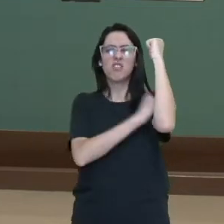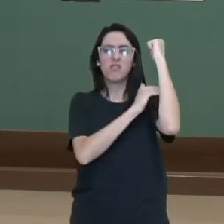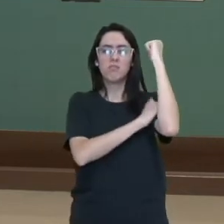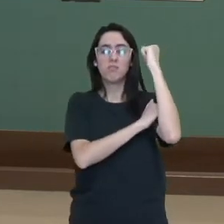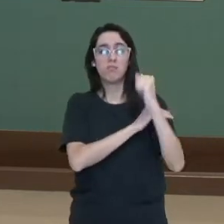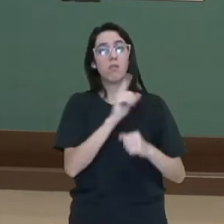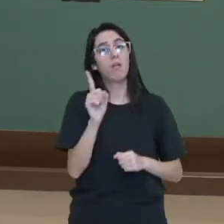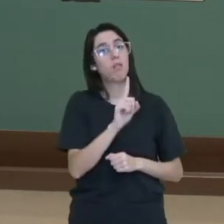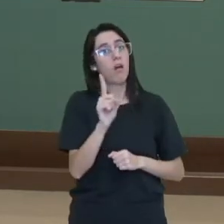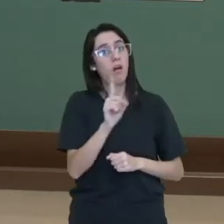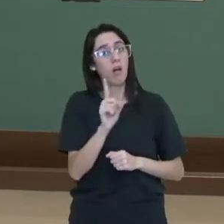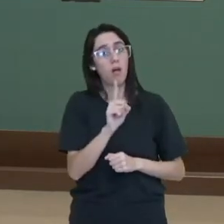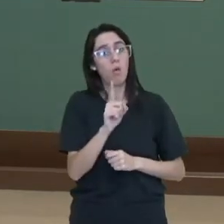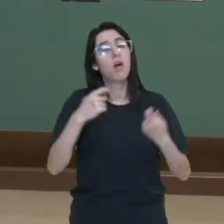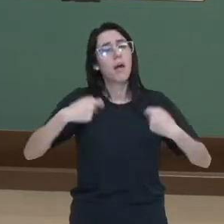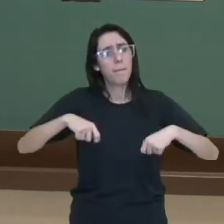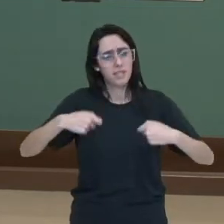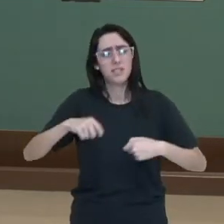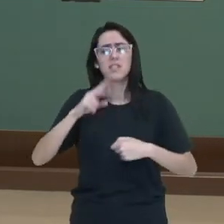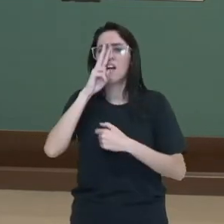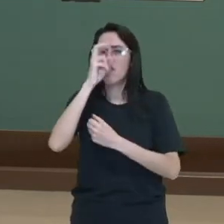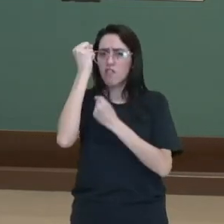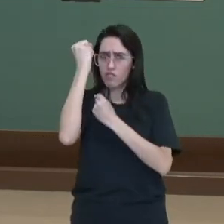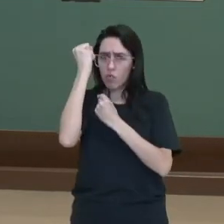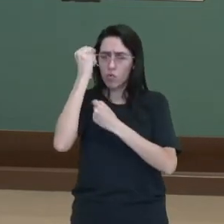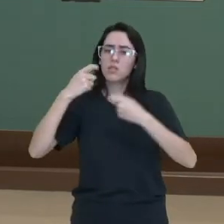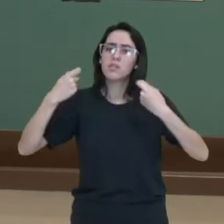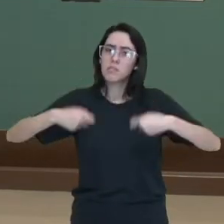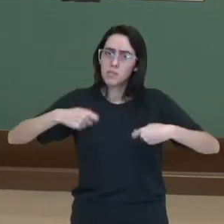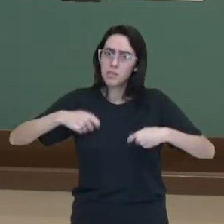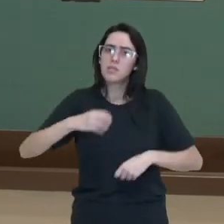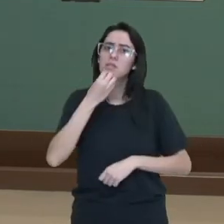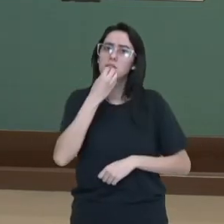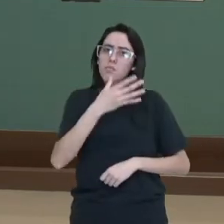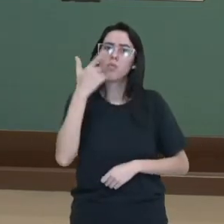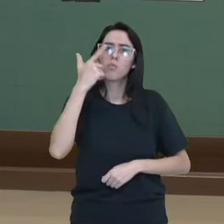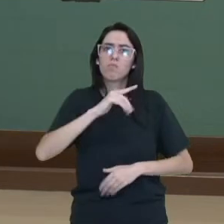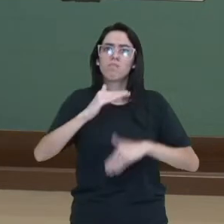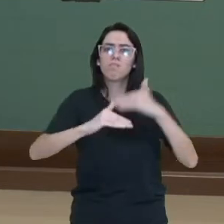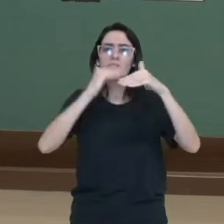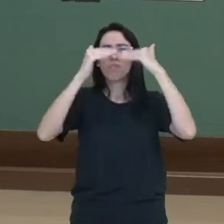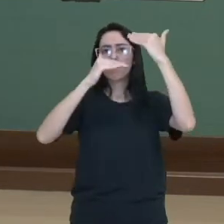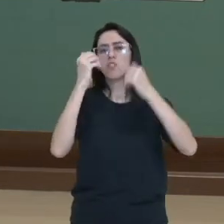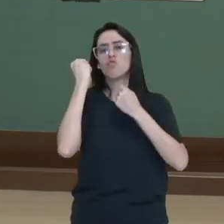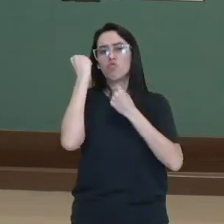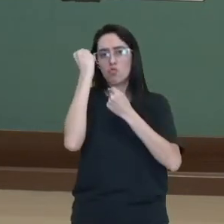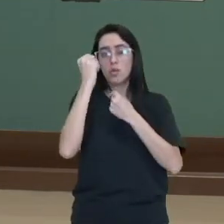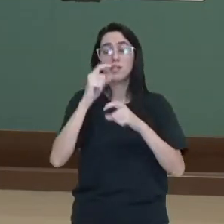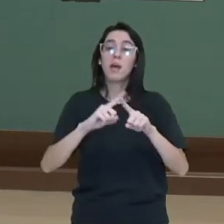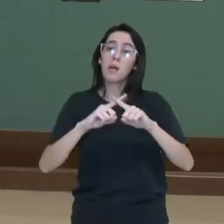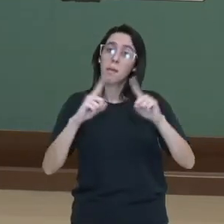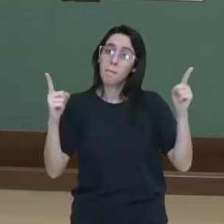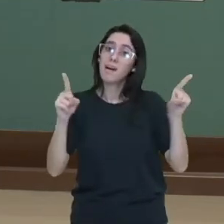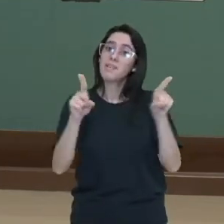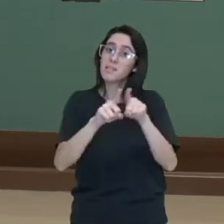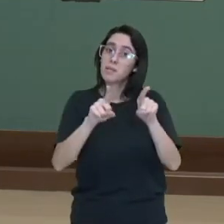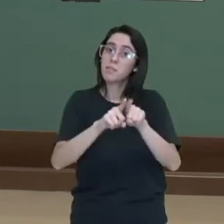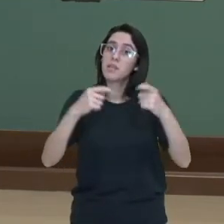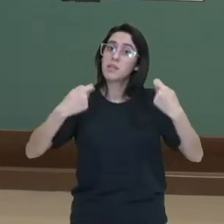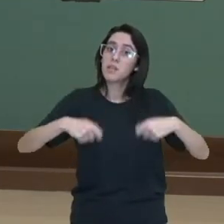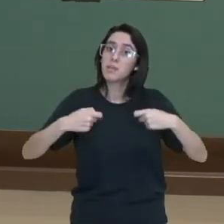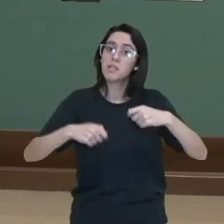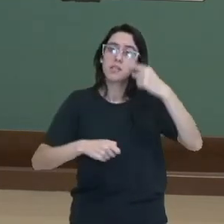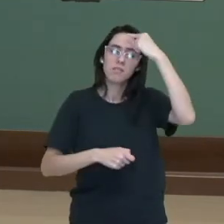Você tem que, sim, trabalhar a sua força física, ele vai ajudar você a desenvolver mais força física, mas também você tem que ter um